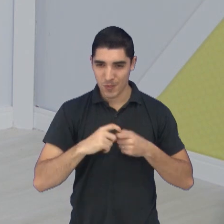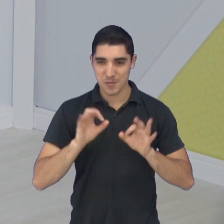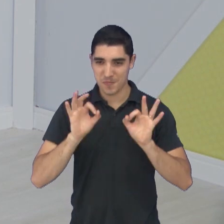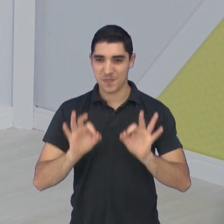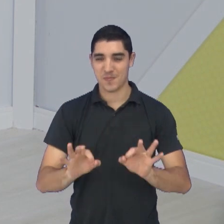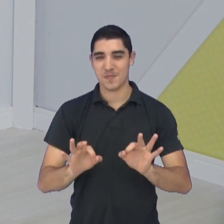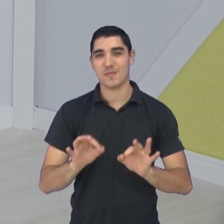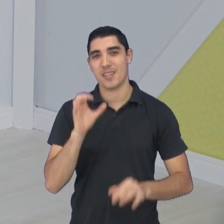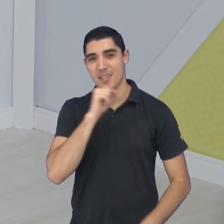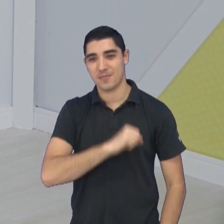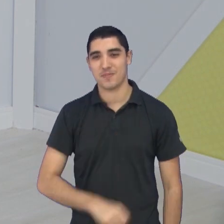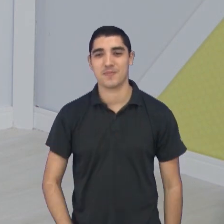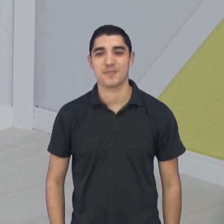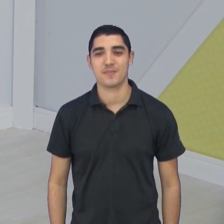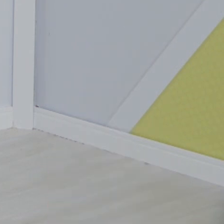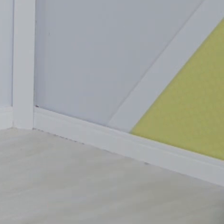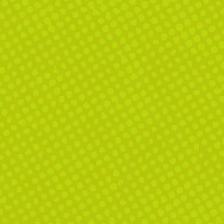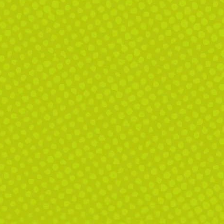mesmo. Sai daí, já já voltamos.